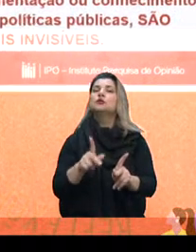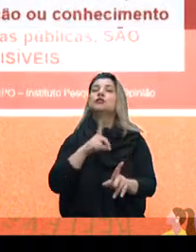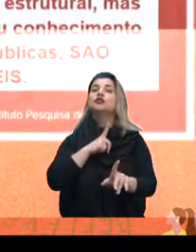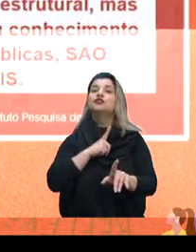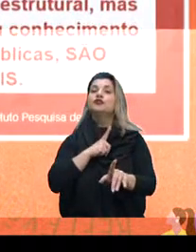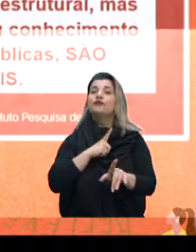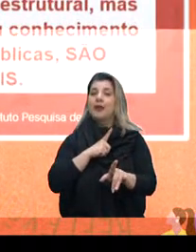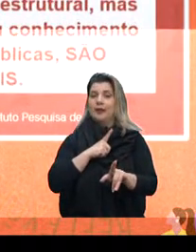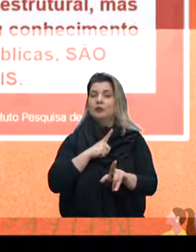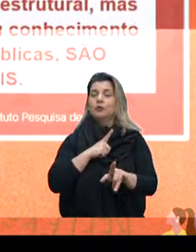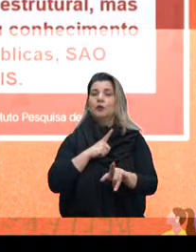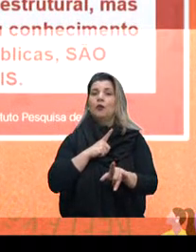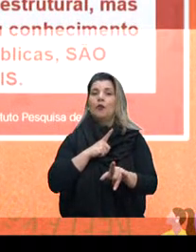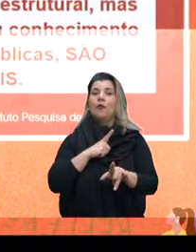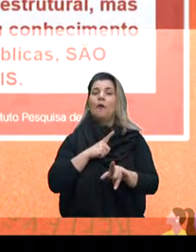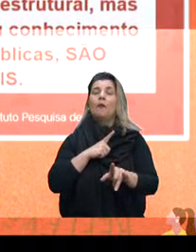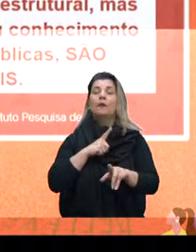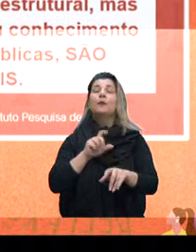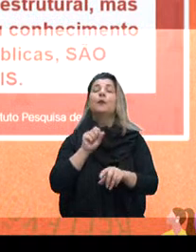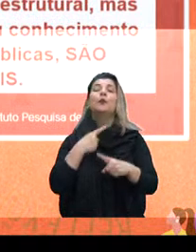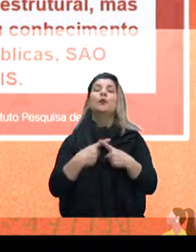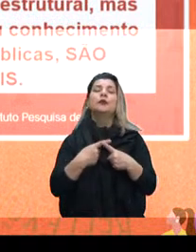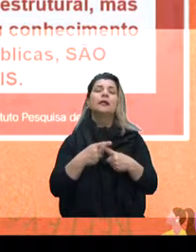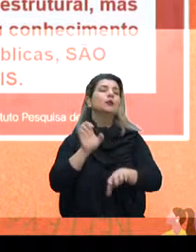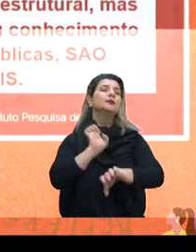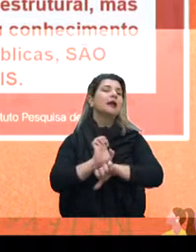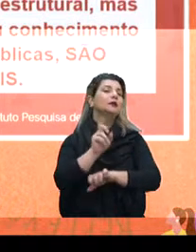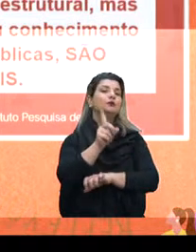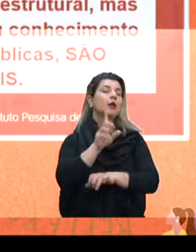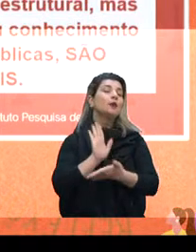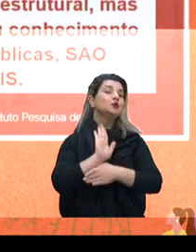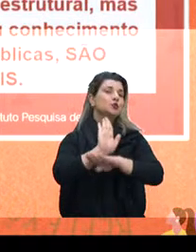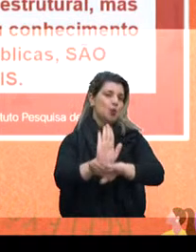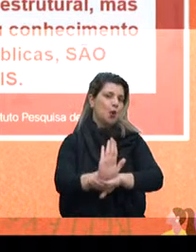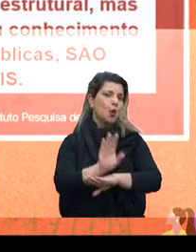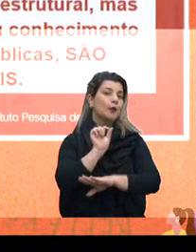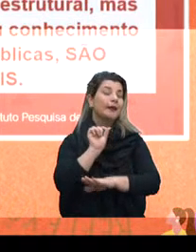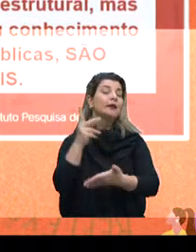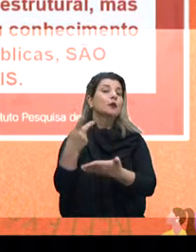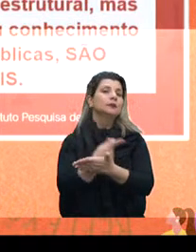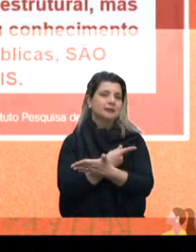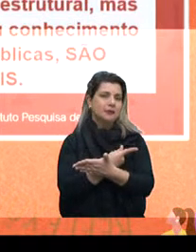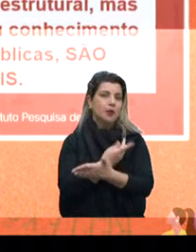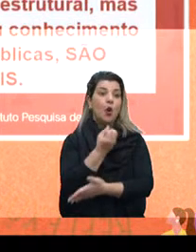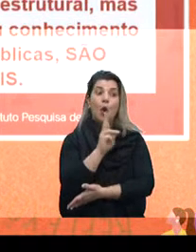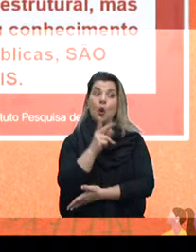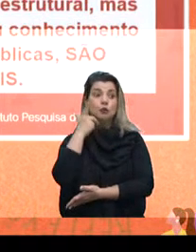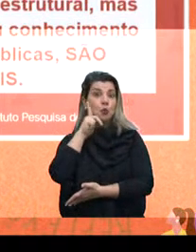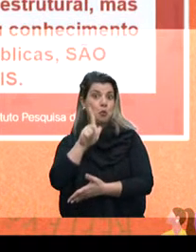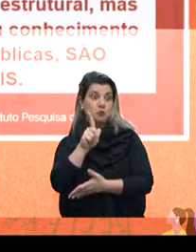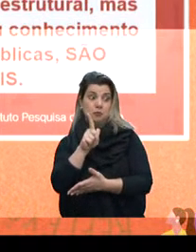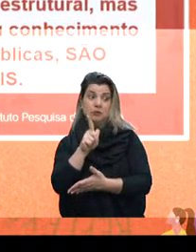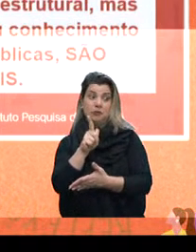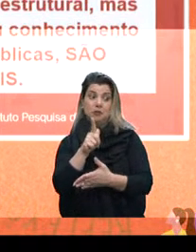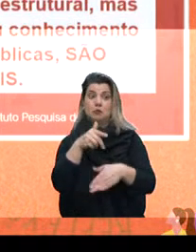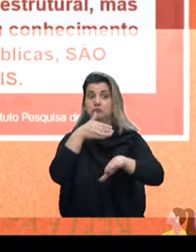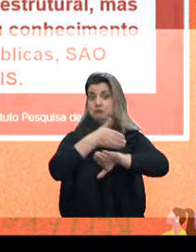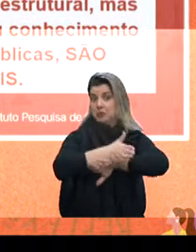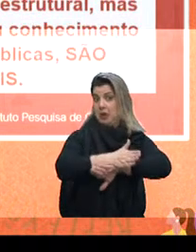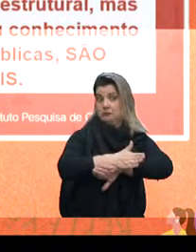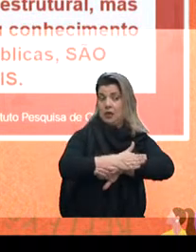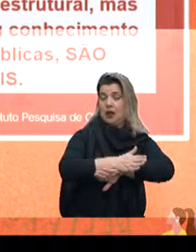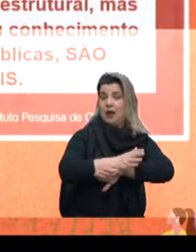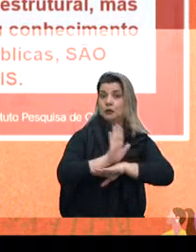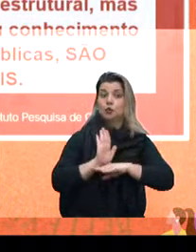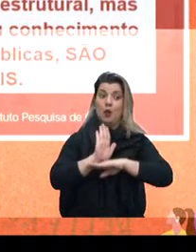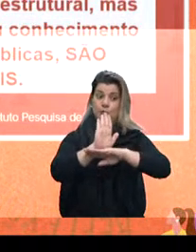Estado não ajudou. Por o Estado não ajudou? O aconteceu? Primeiro, ou eles não conseguiam se enquadrar no auxílio, naquele momento que